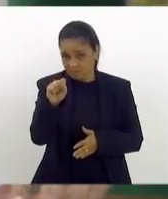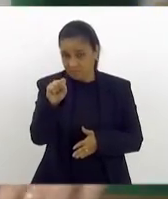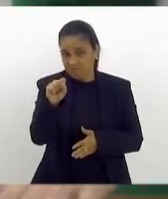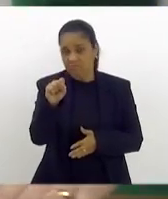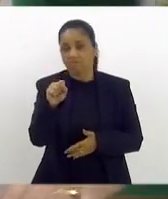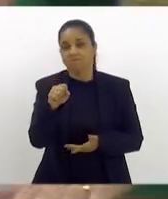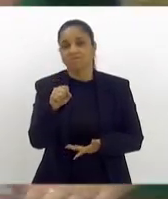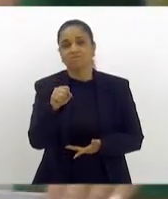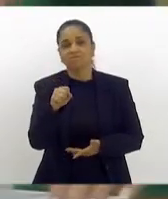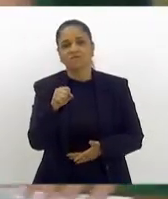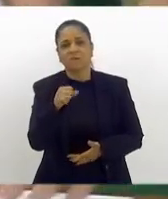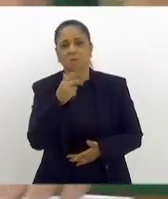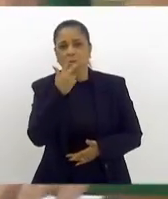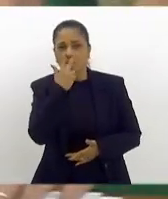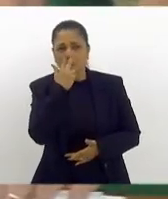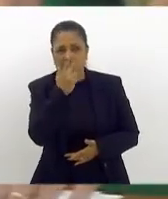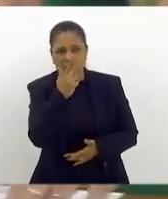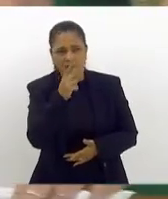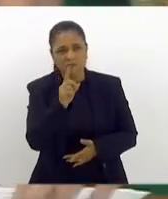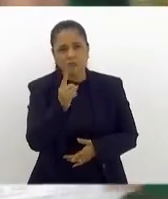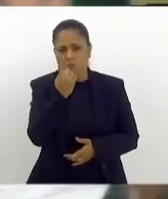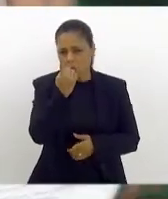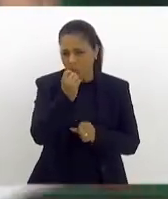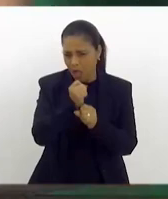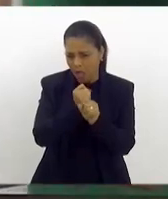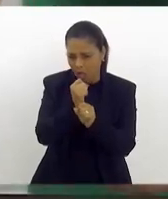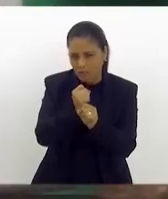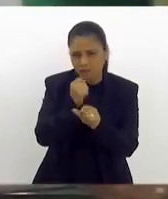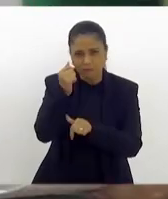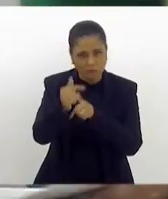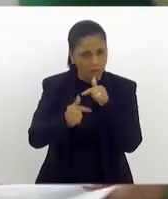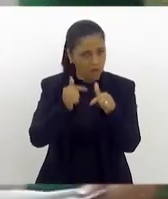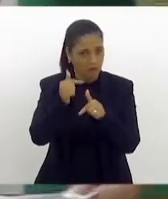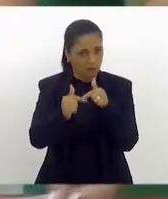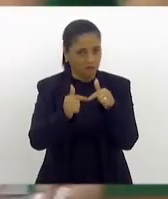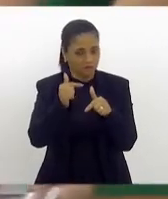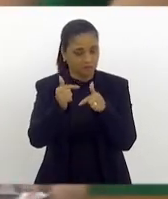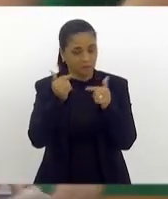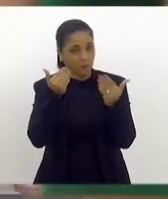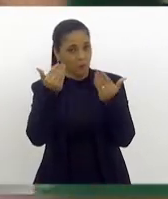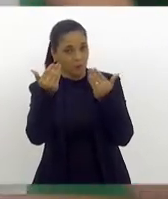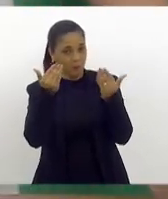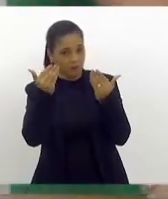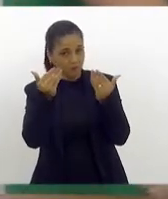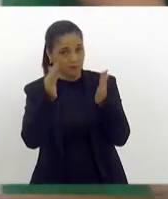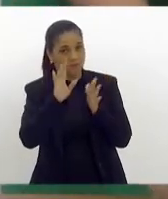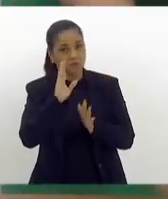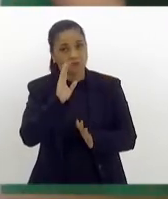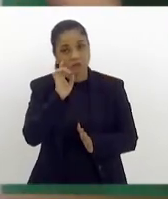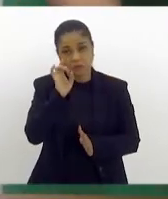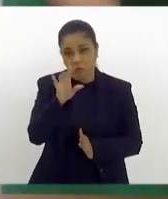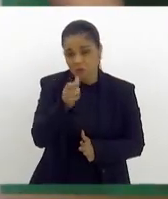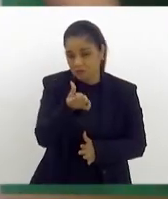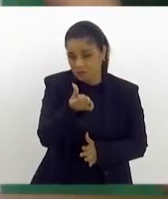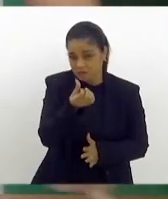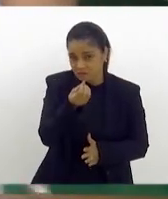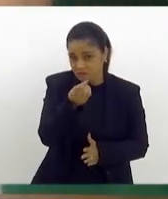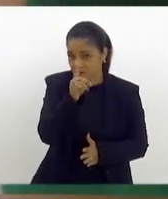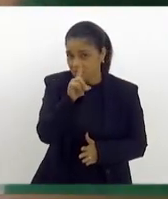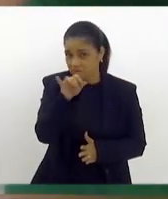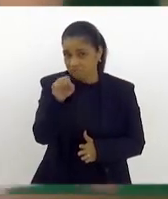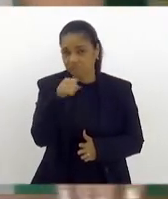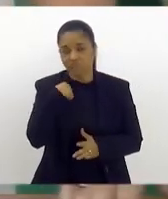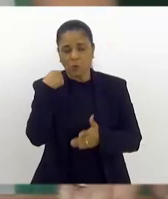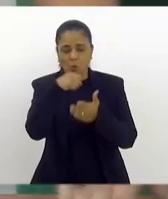e parece que já estamos aqui um ano trabalhando, porque a nossa luta tem sido incansável